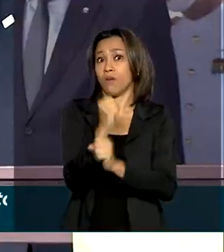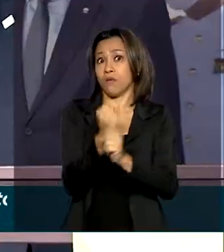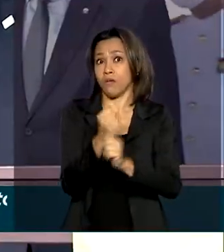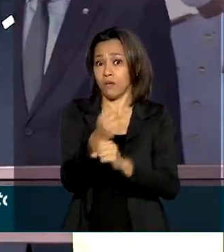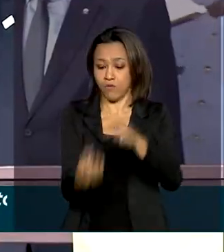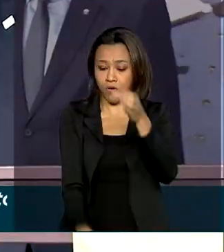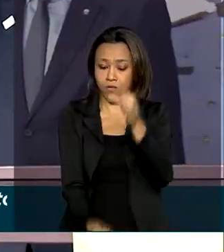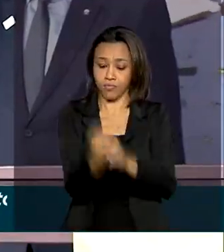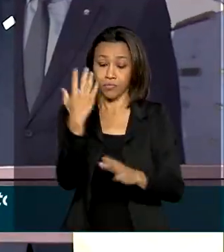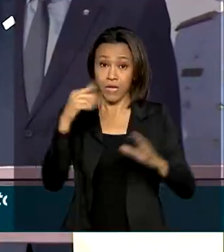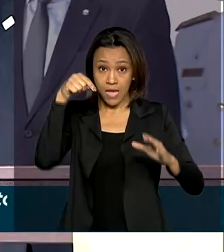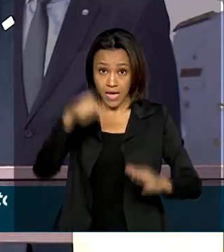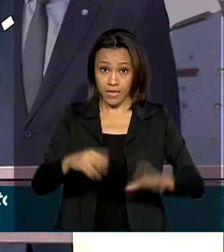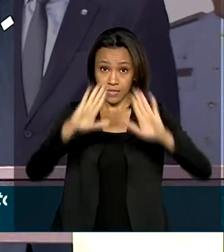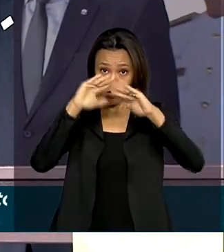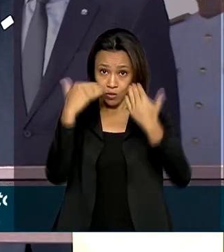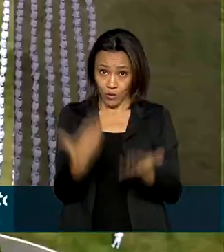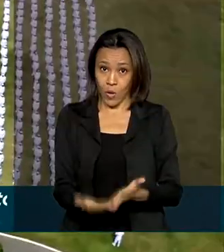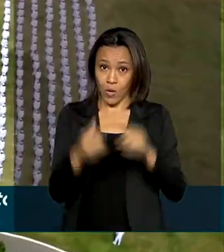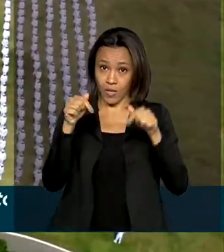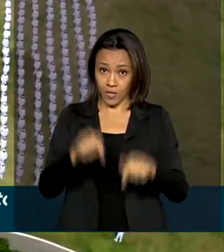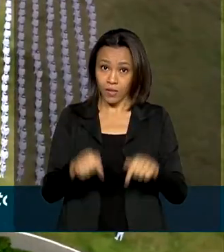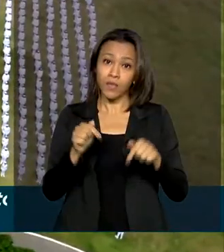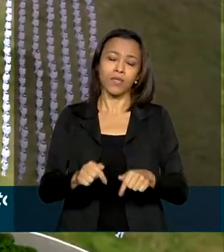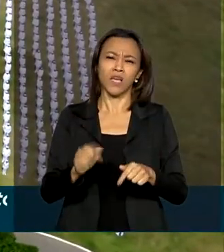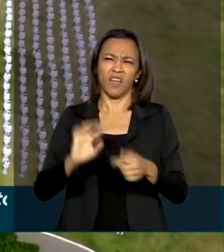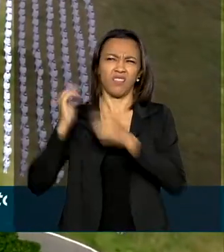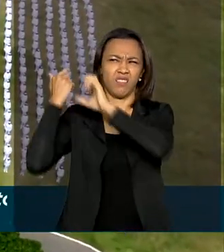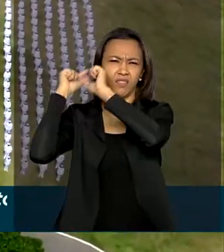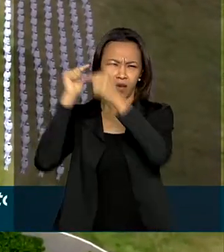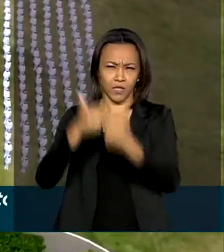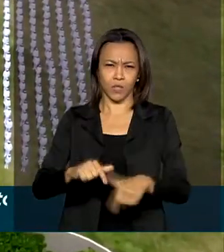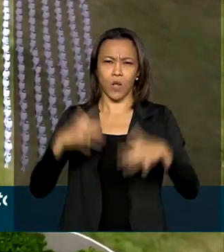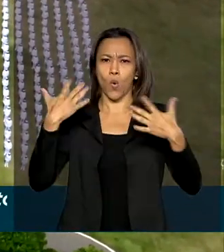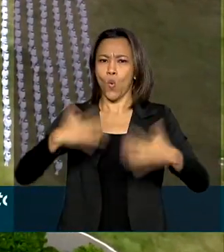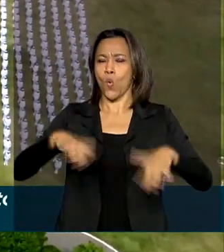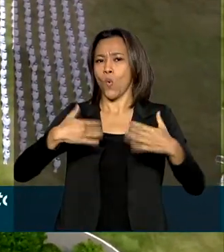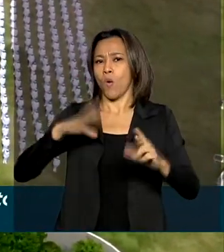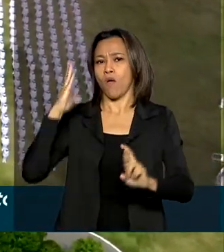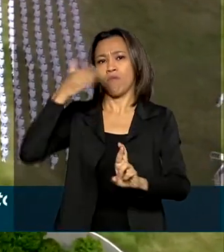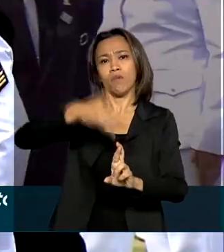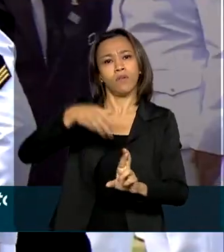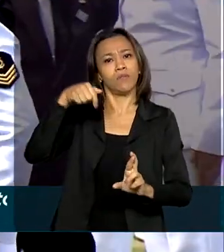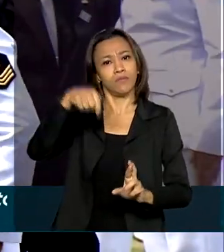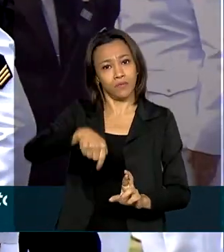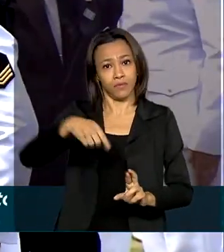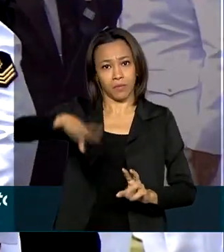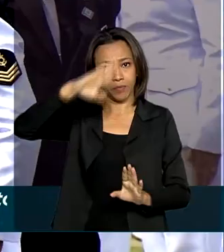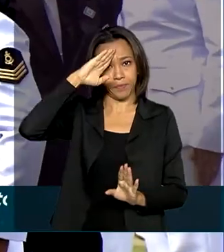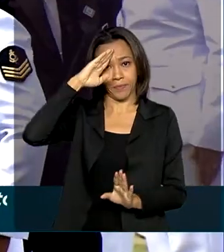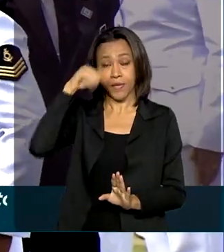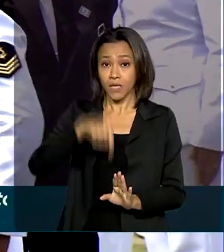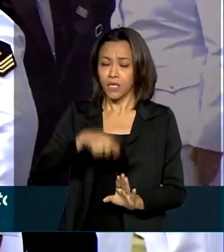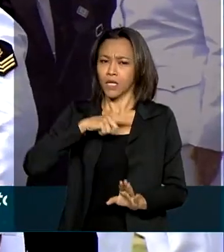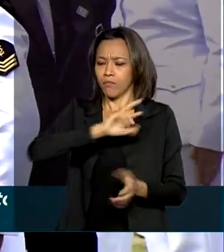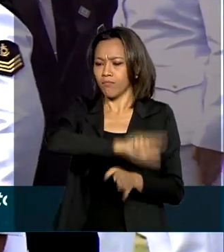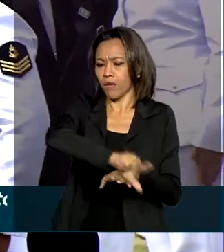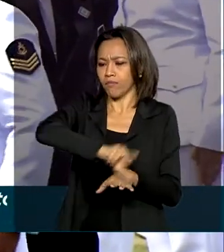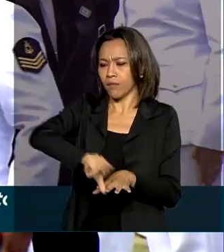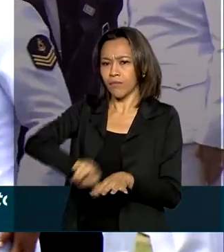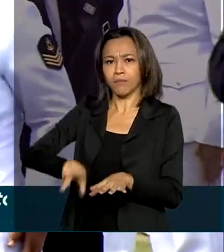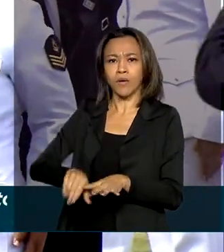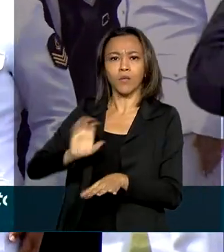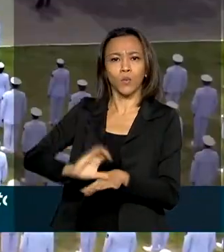Almirante Alexandrino é uma das unidades mais tradicionais das Forças Armadas Brasileiras. Ele realiza cursos de